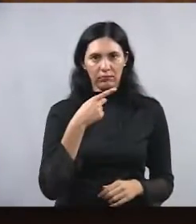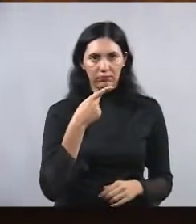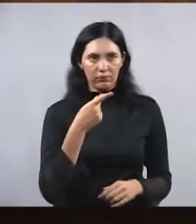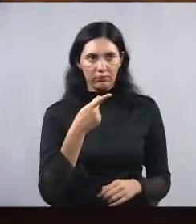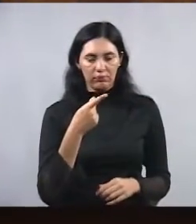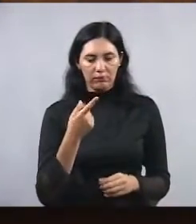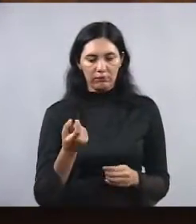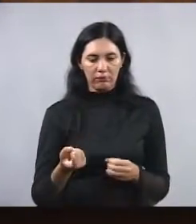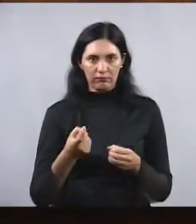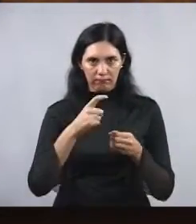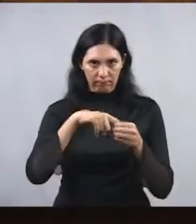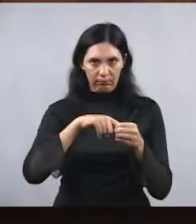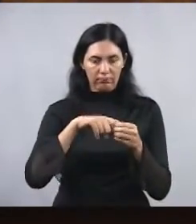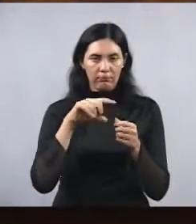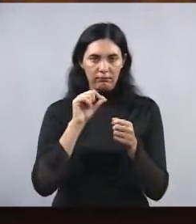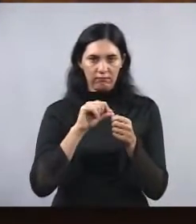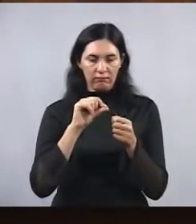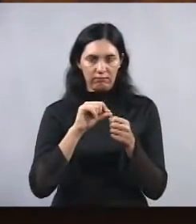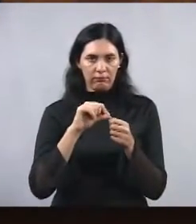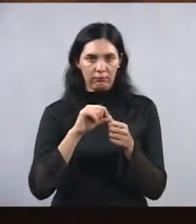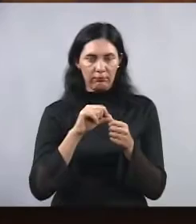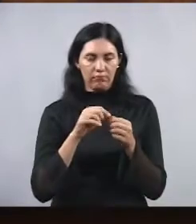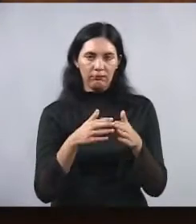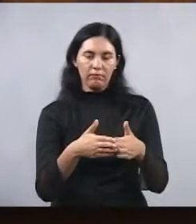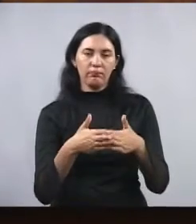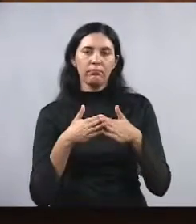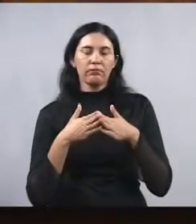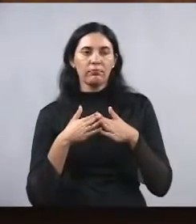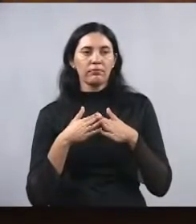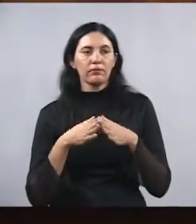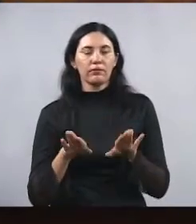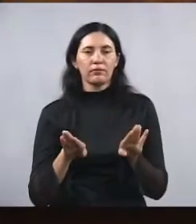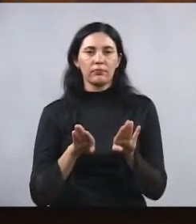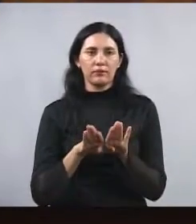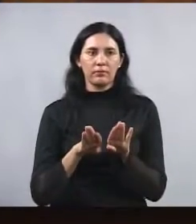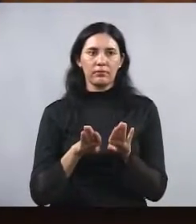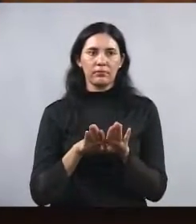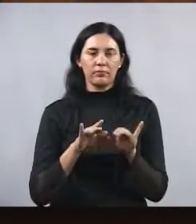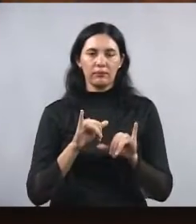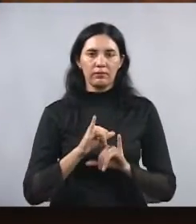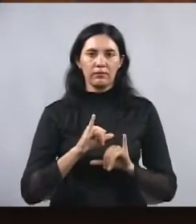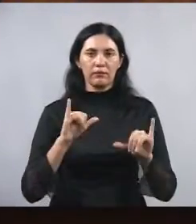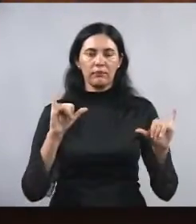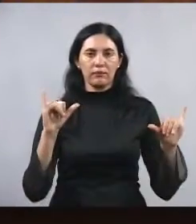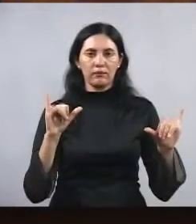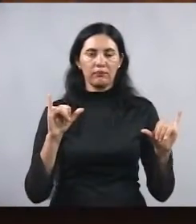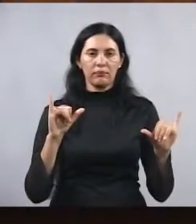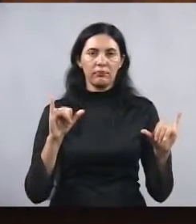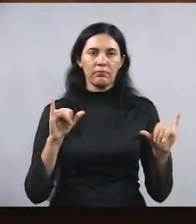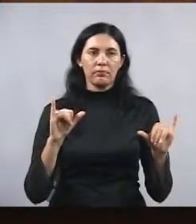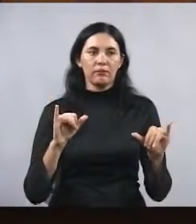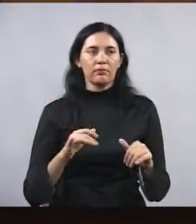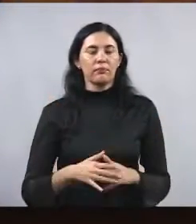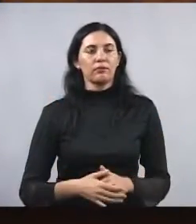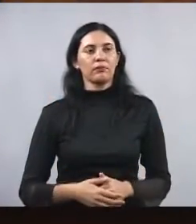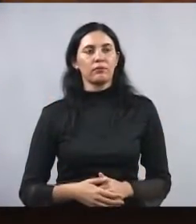fazer um adendo aqui. Pois não. Um acréscimo nesse requerimento, para que também seja informado oficialmente,